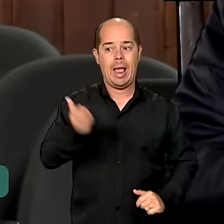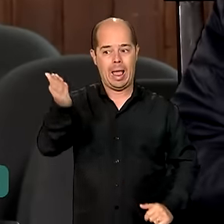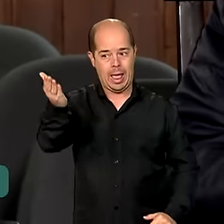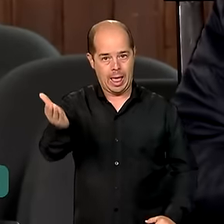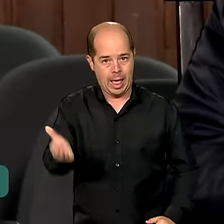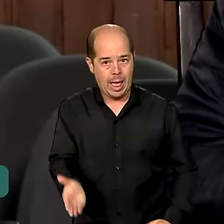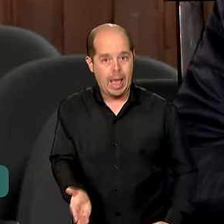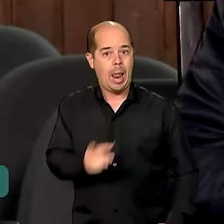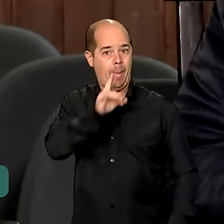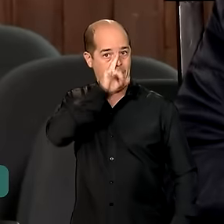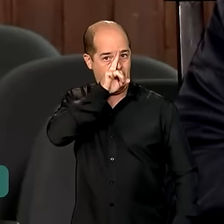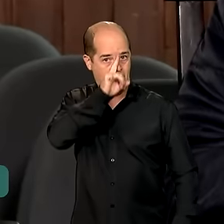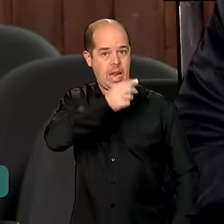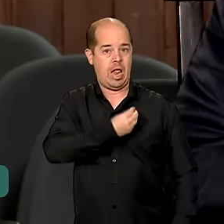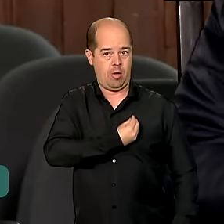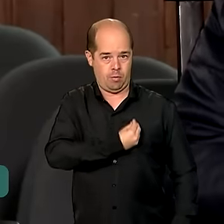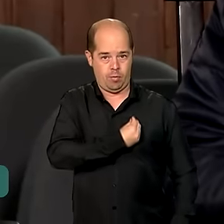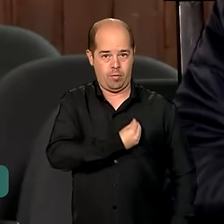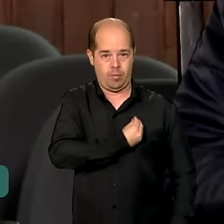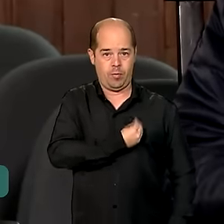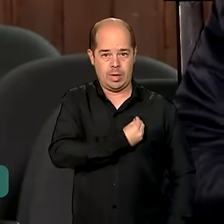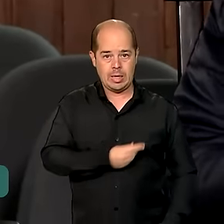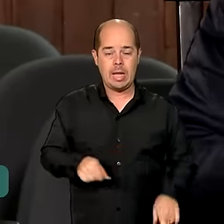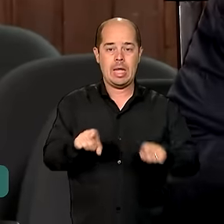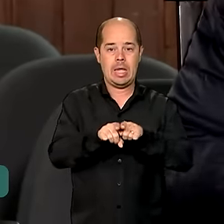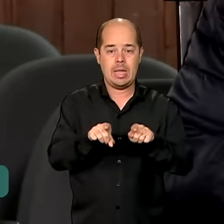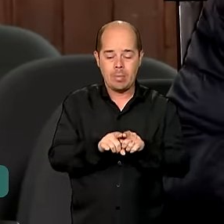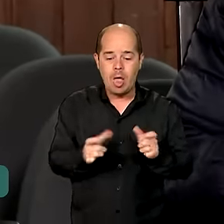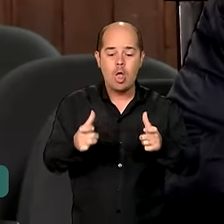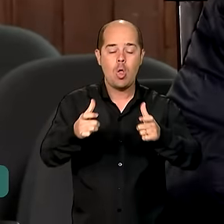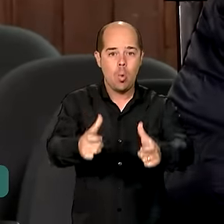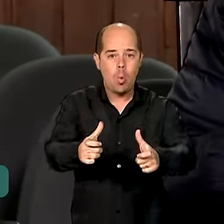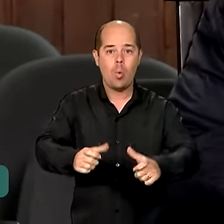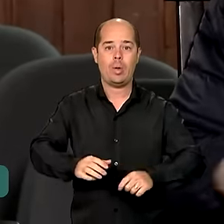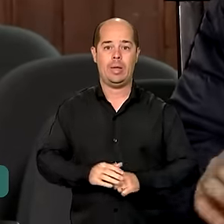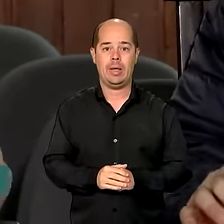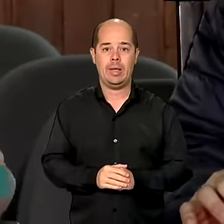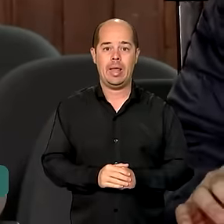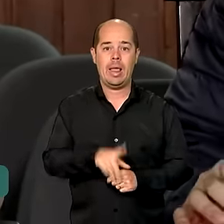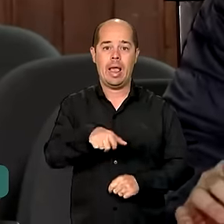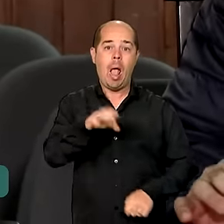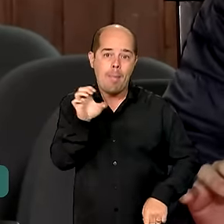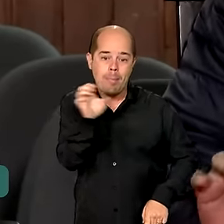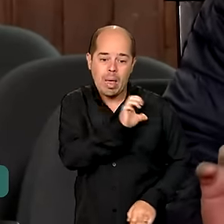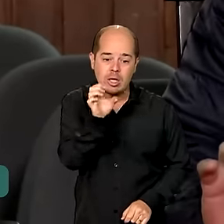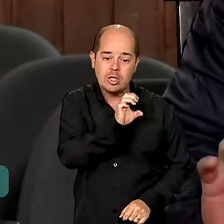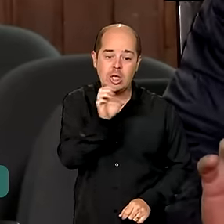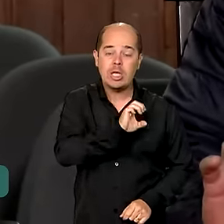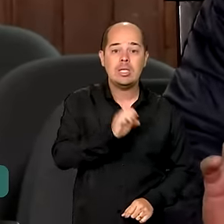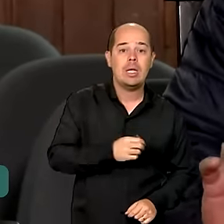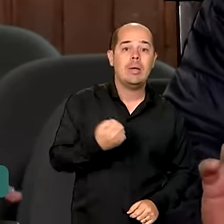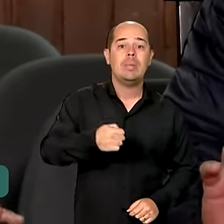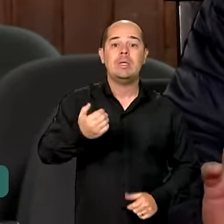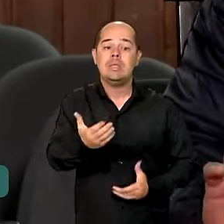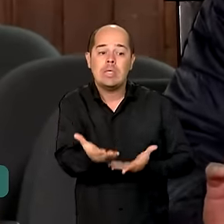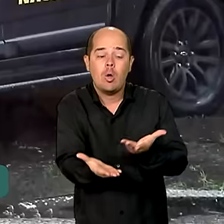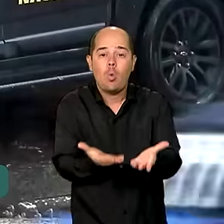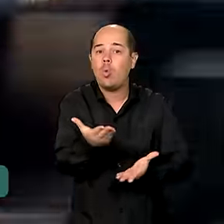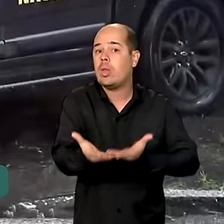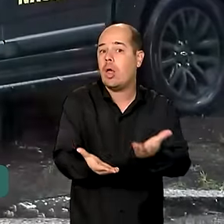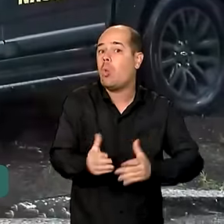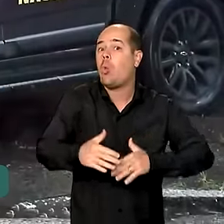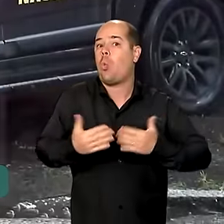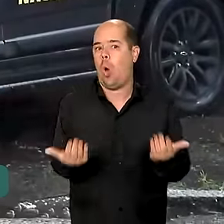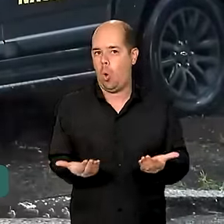vida e os abrigos emergenciais onde as mulheres estão, quais devem ser os cuidados a serem tomados.